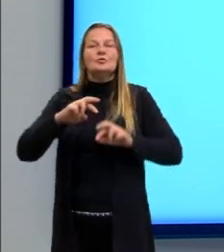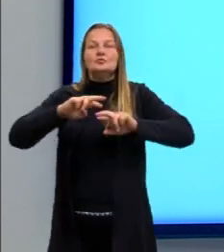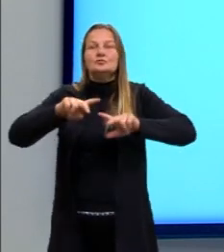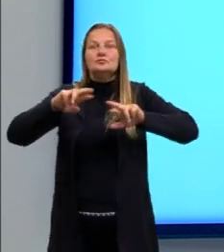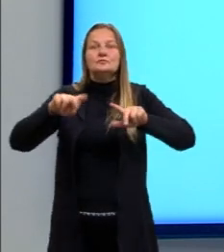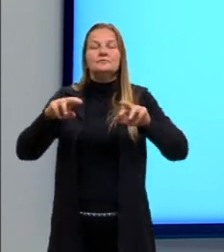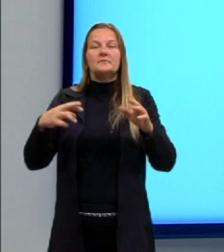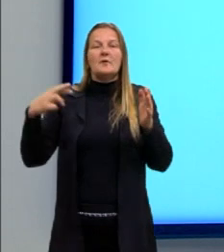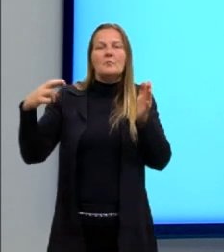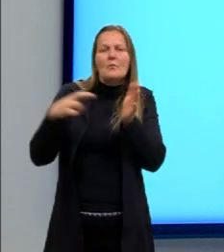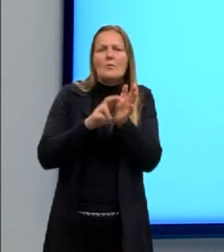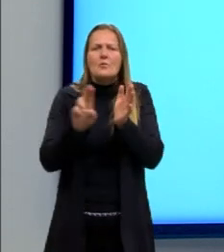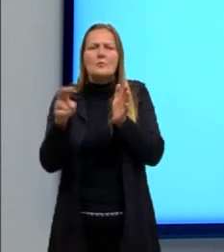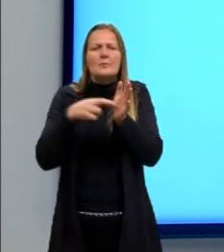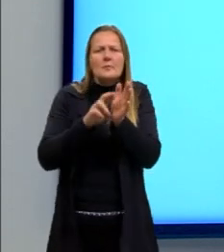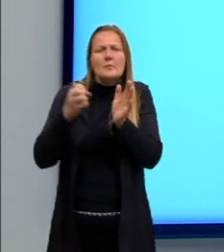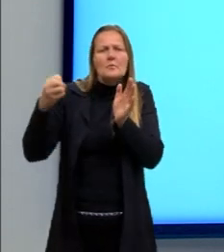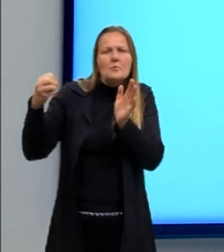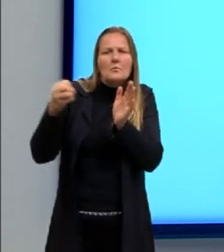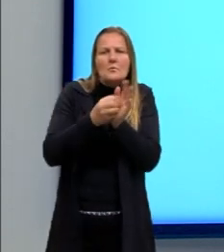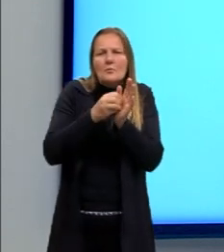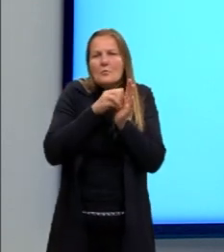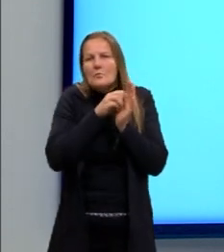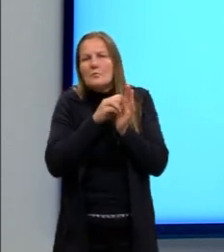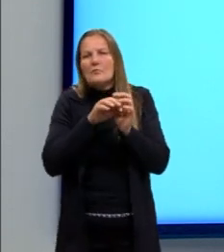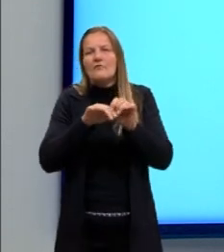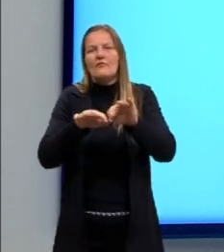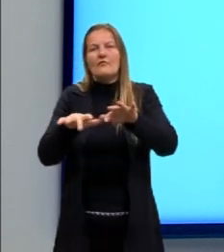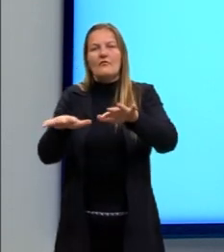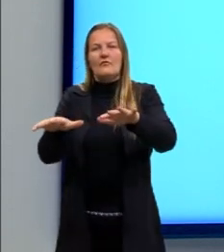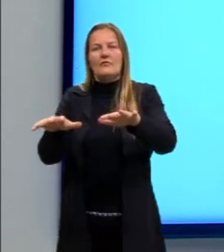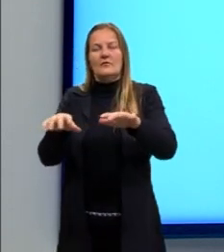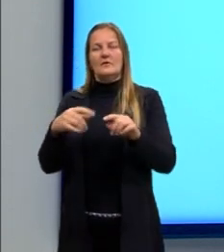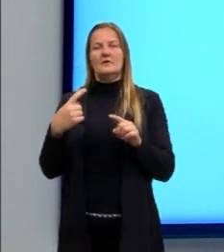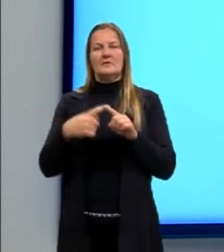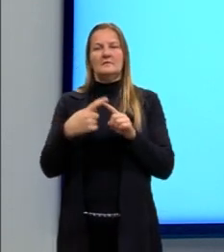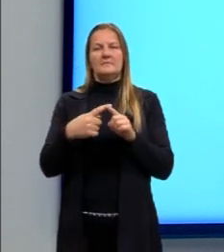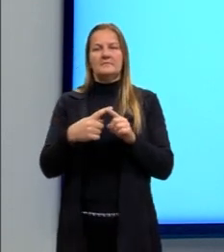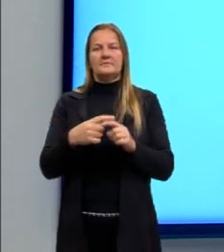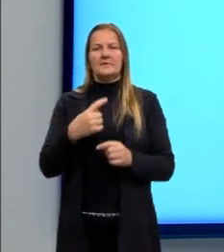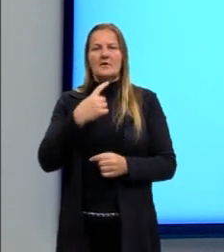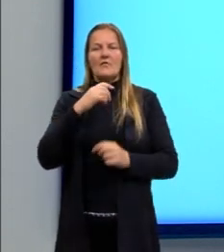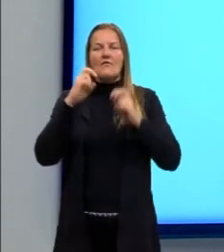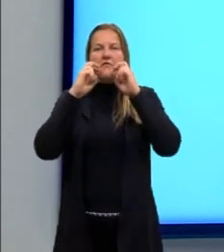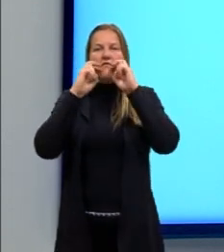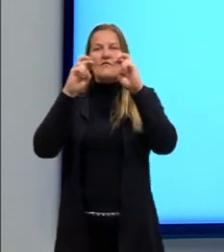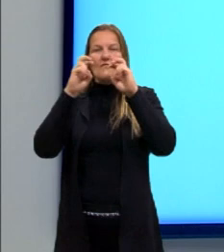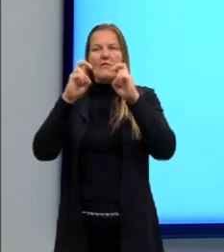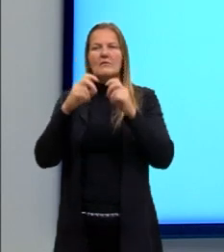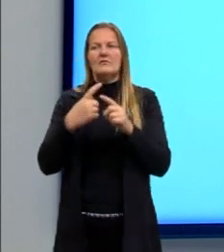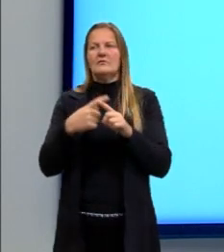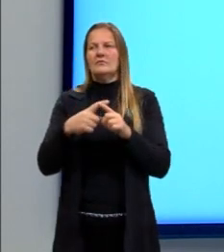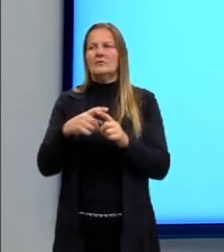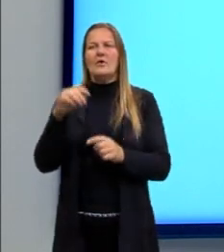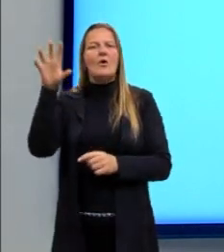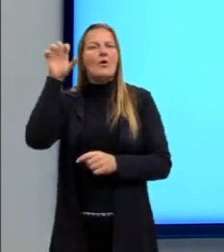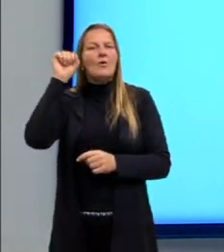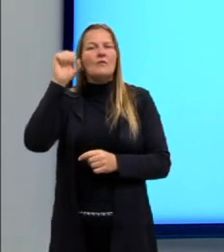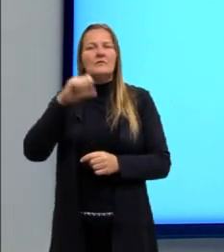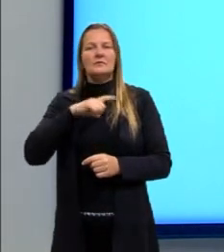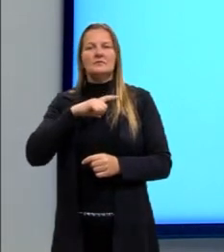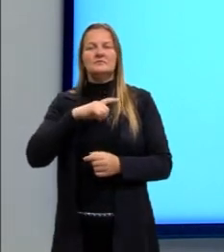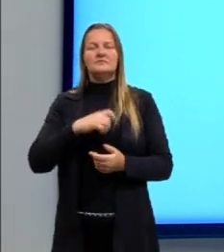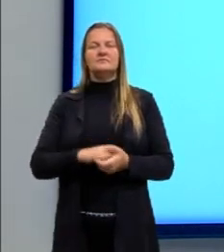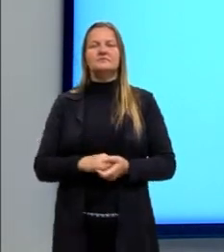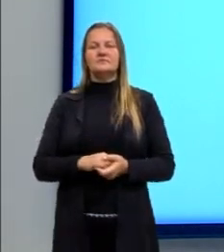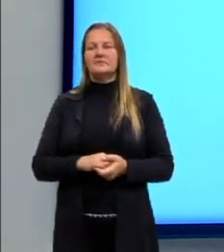reflexões e persiste depois que a fonte deixou de emitir, ouvimos então o que se chama de